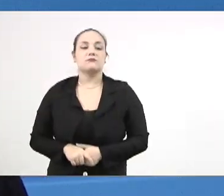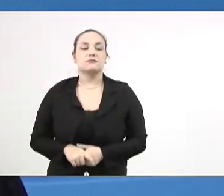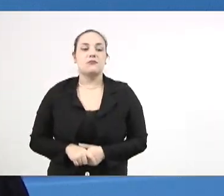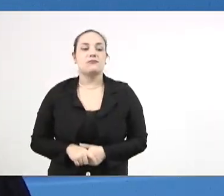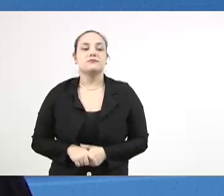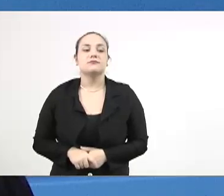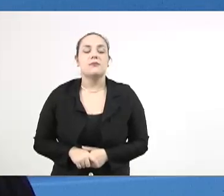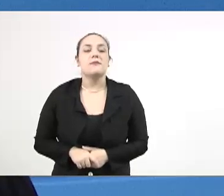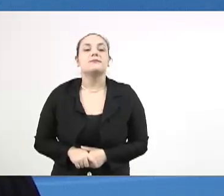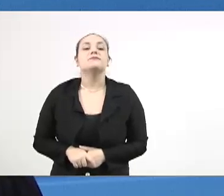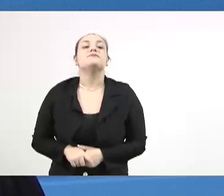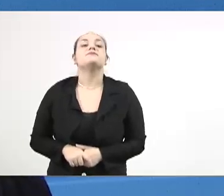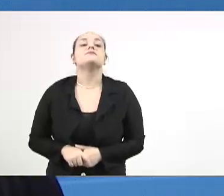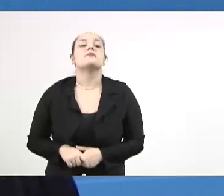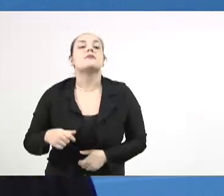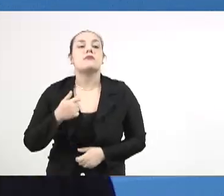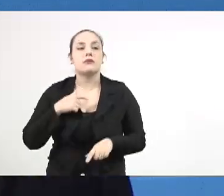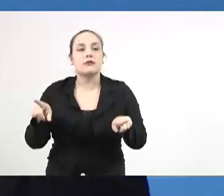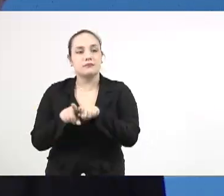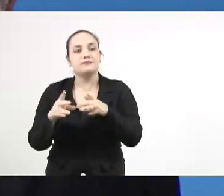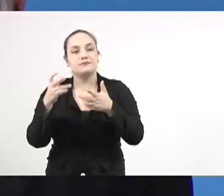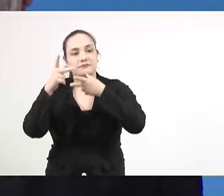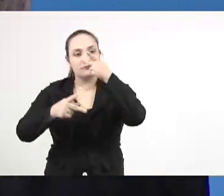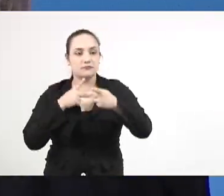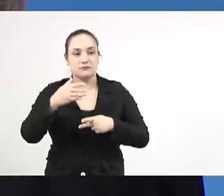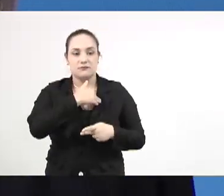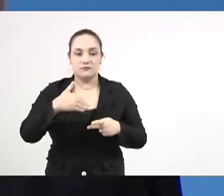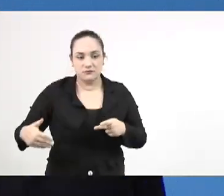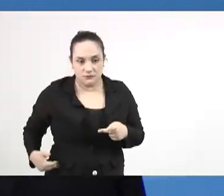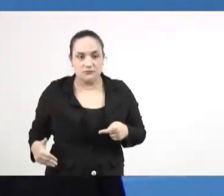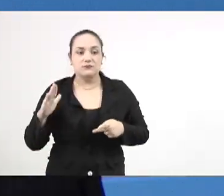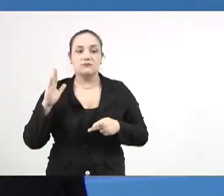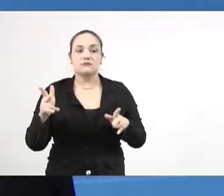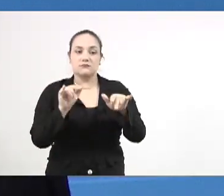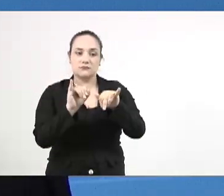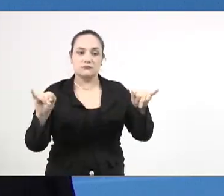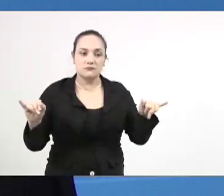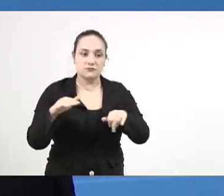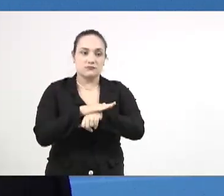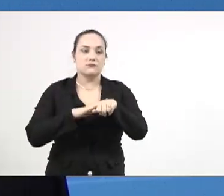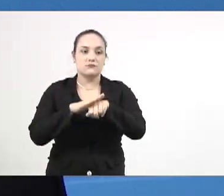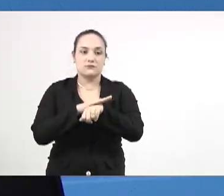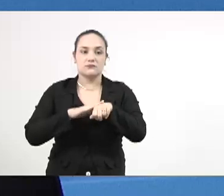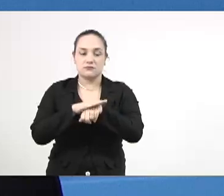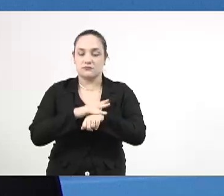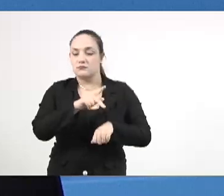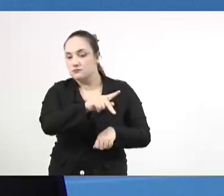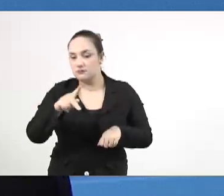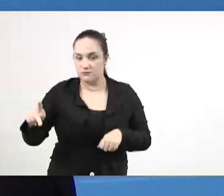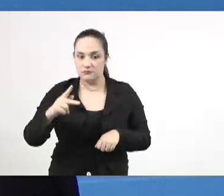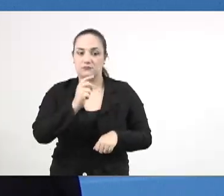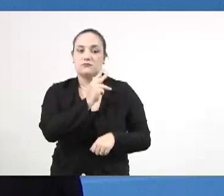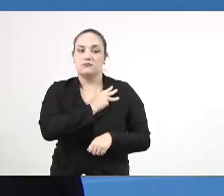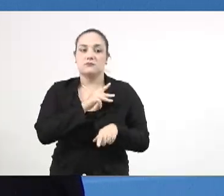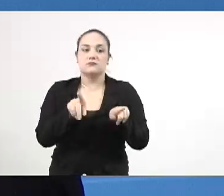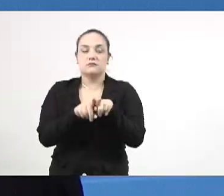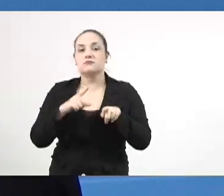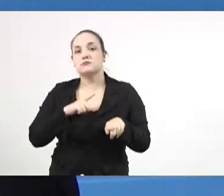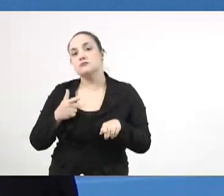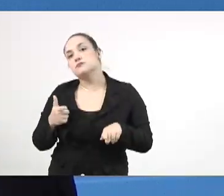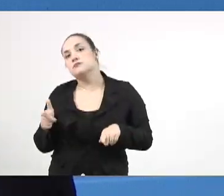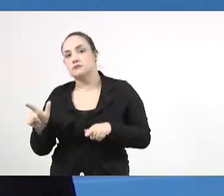dizer que o governador anunciou que teve uma reunião com o presidente Lula e outros governadores da região,